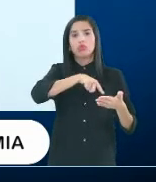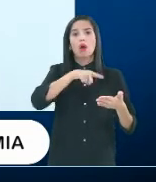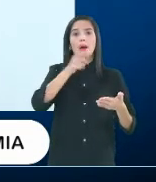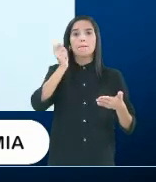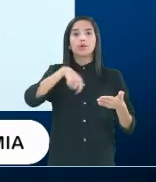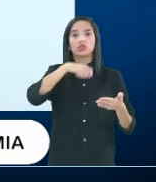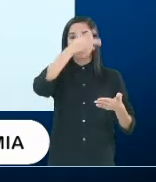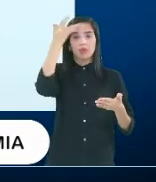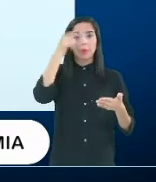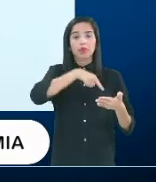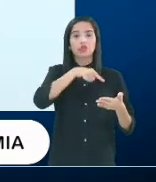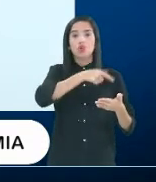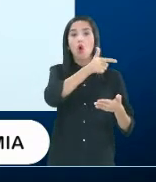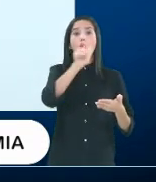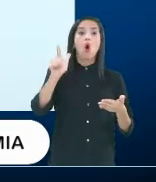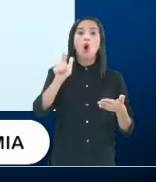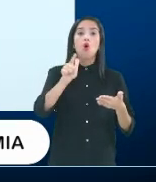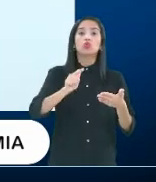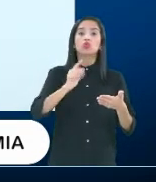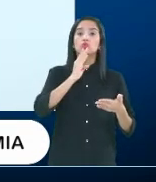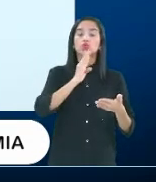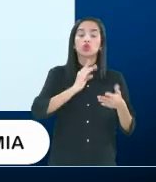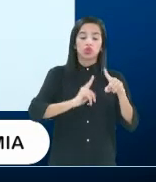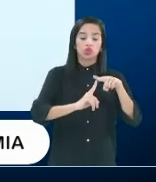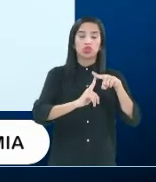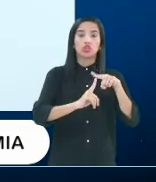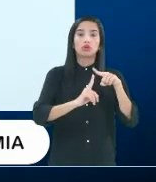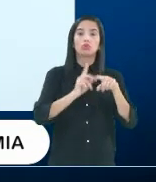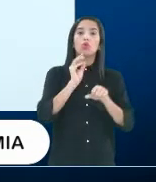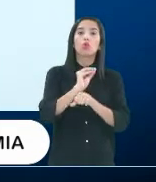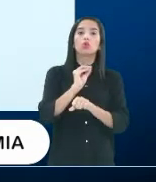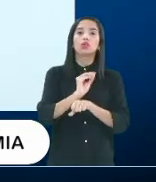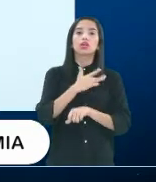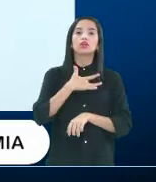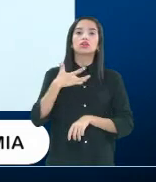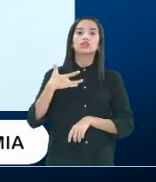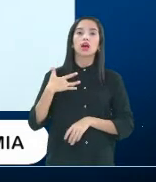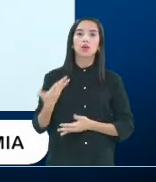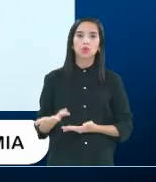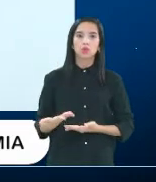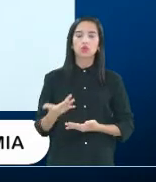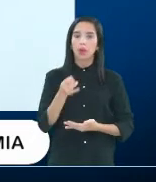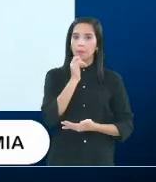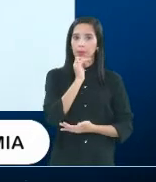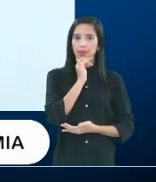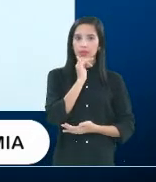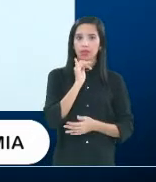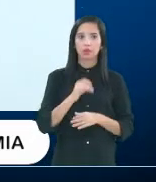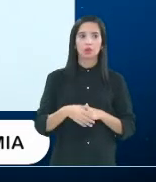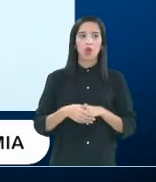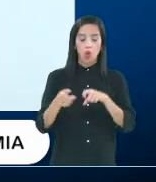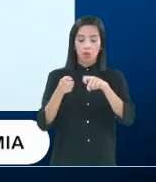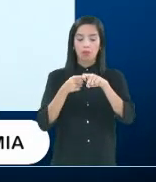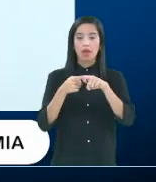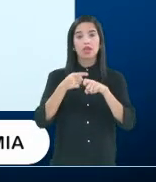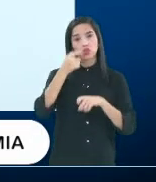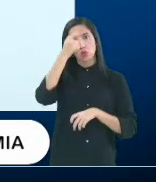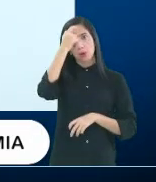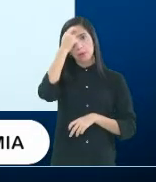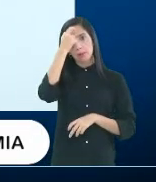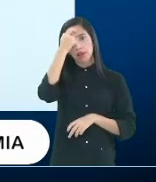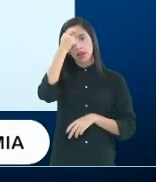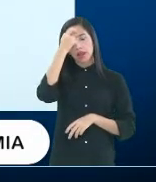consulta, é, com um profissional, médico-psiquiatra,